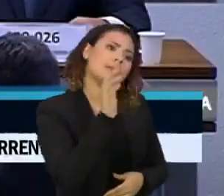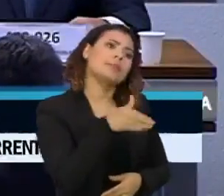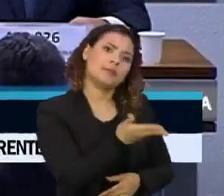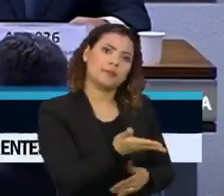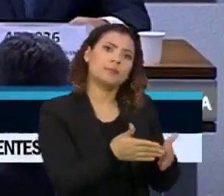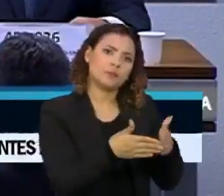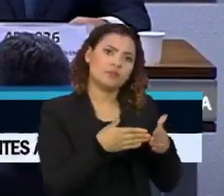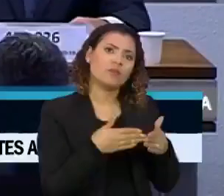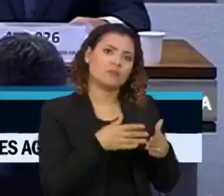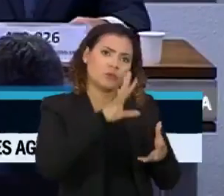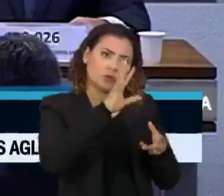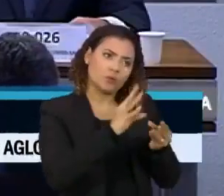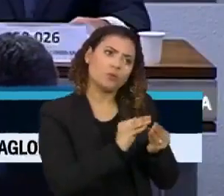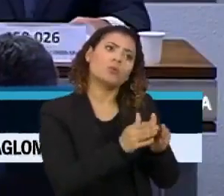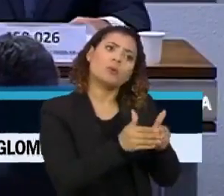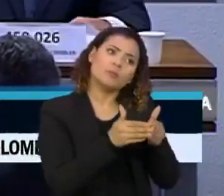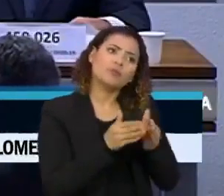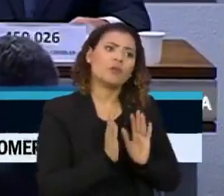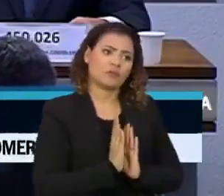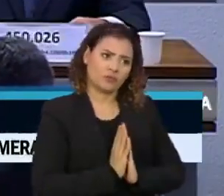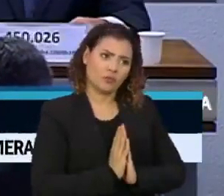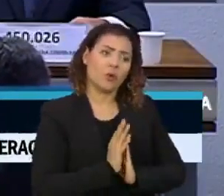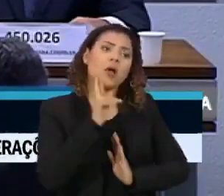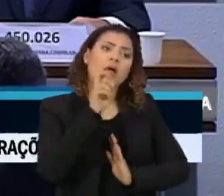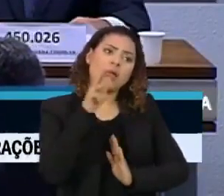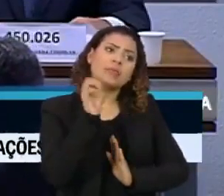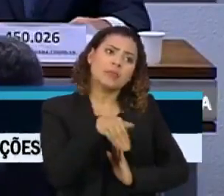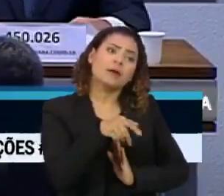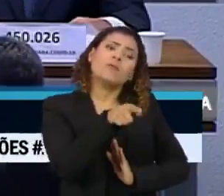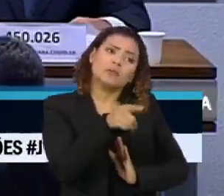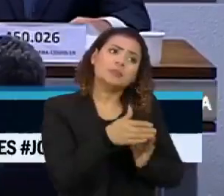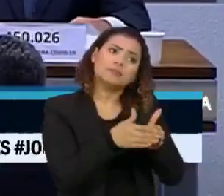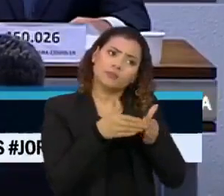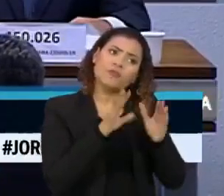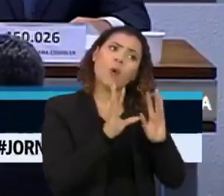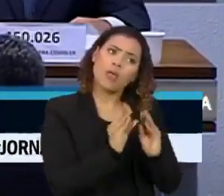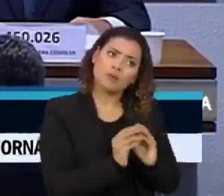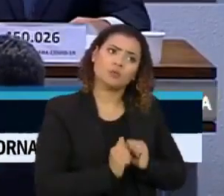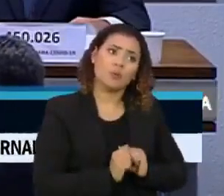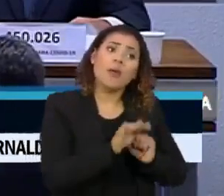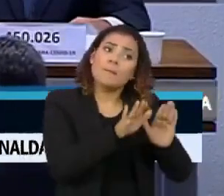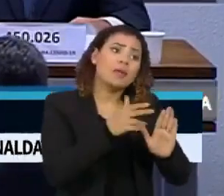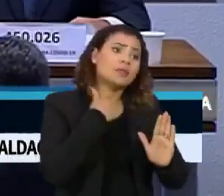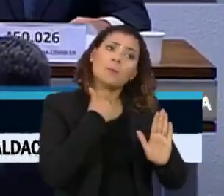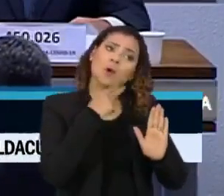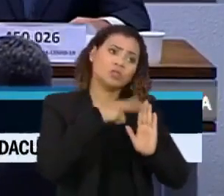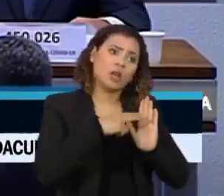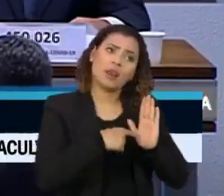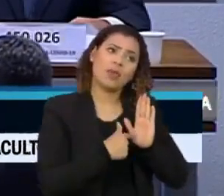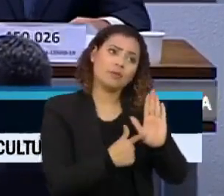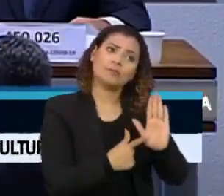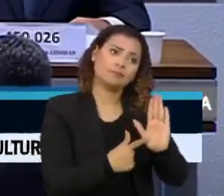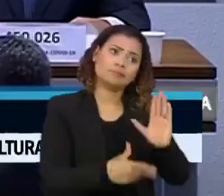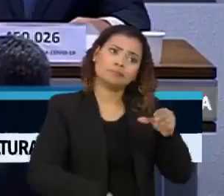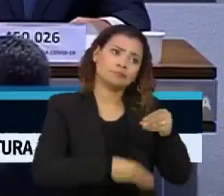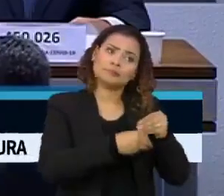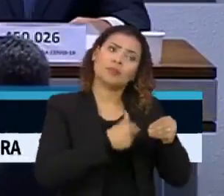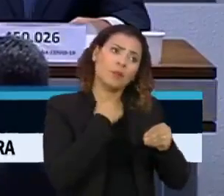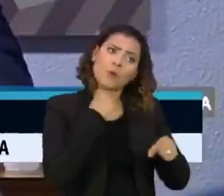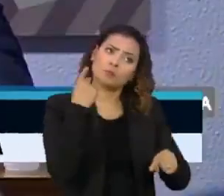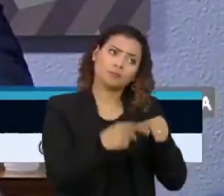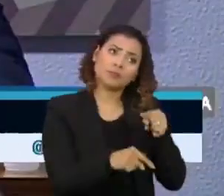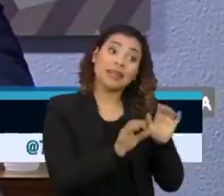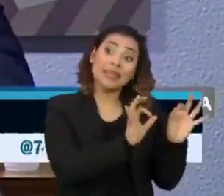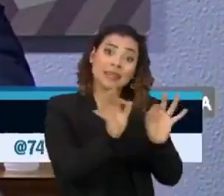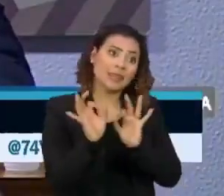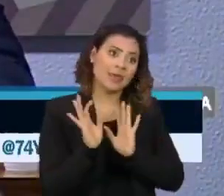a vossa excelência conclua, mas eu vou deixar muito claro que o que o senhor está lendo aí não pode ser utilizado como referência nenhuma a